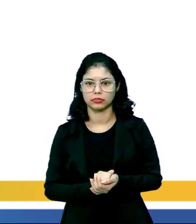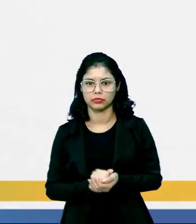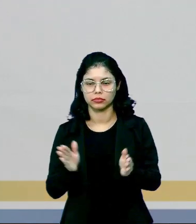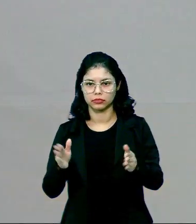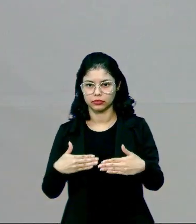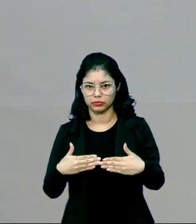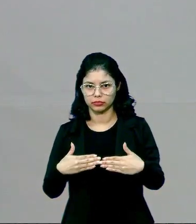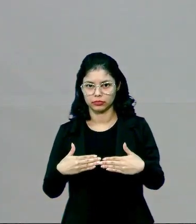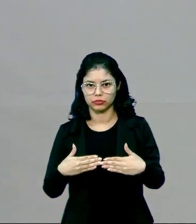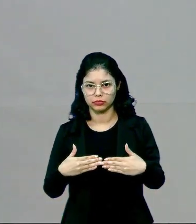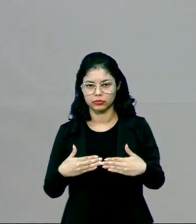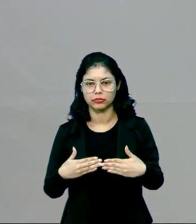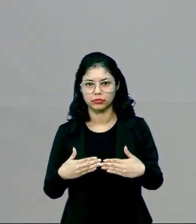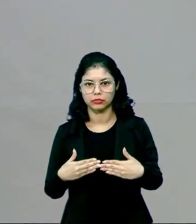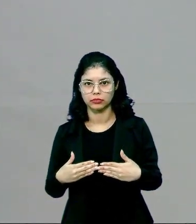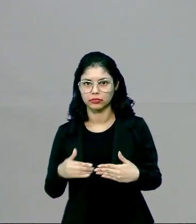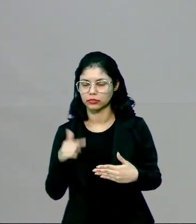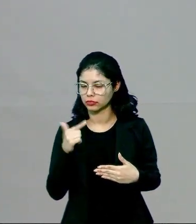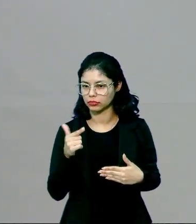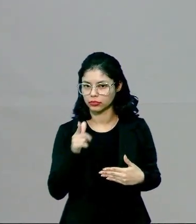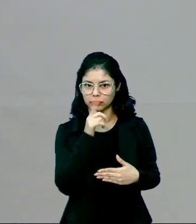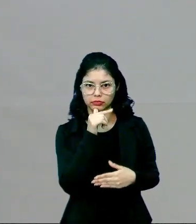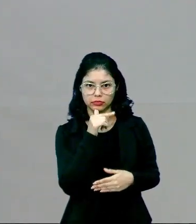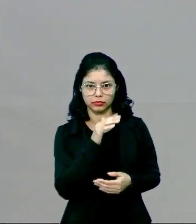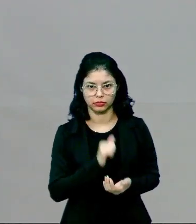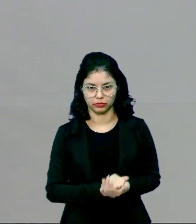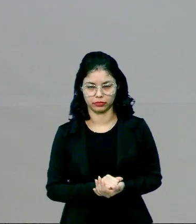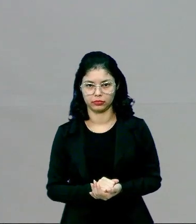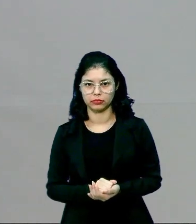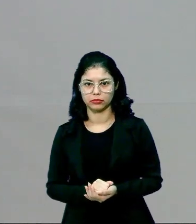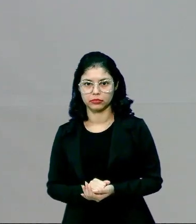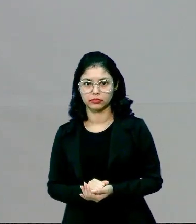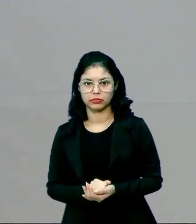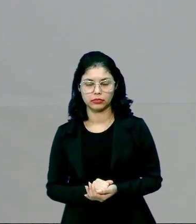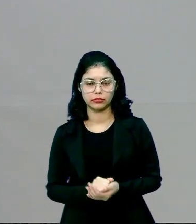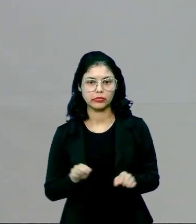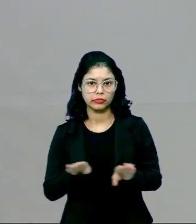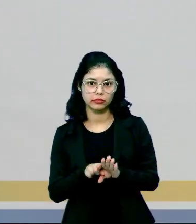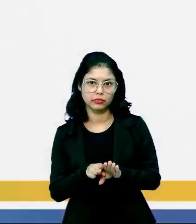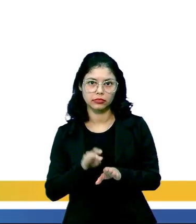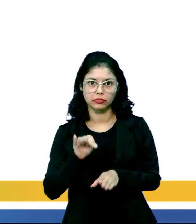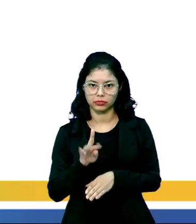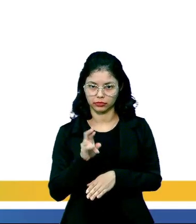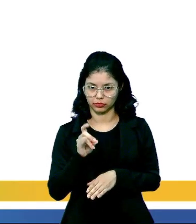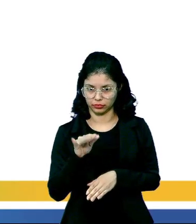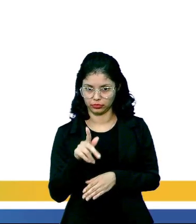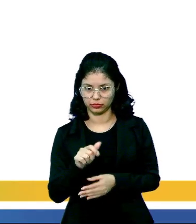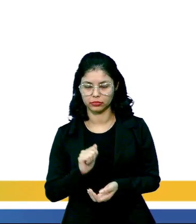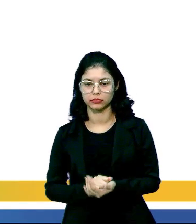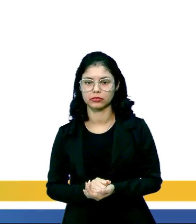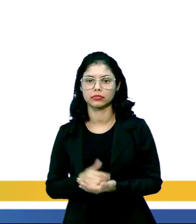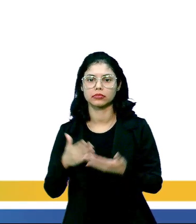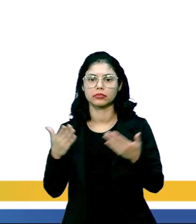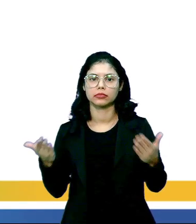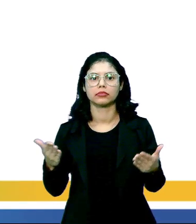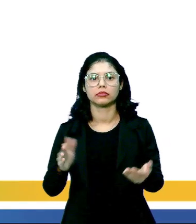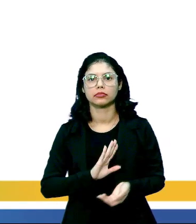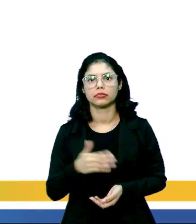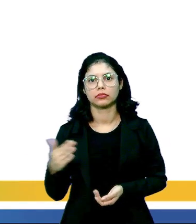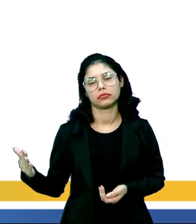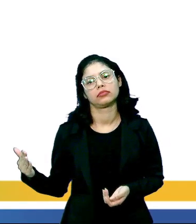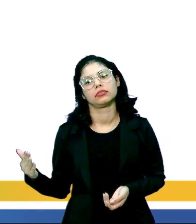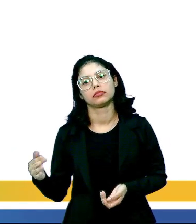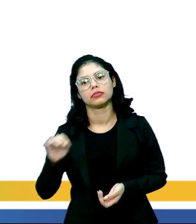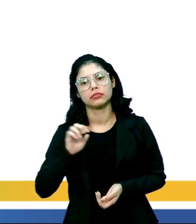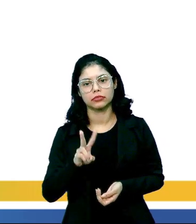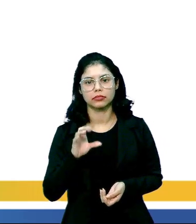fechado, ela está sem água, tá? Ela está praticamente litúrgica, né? Então, quando o